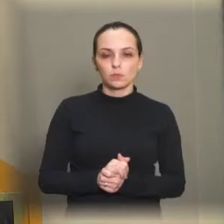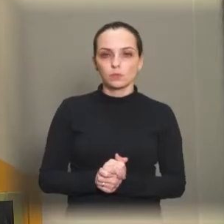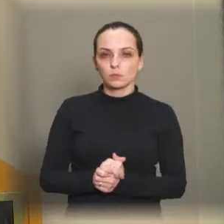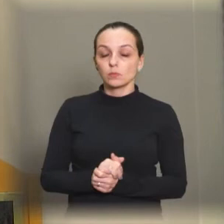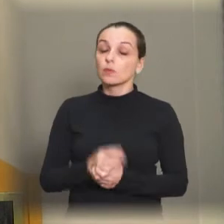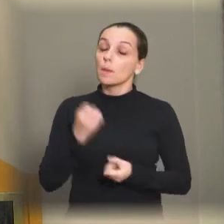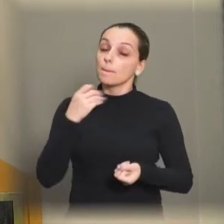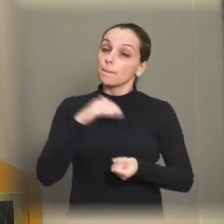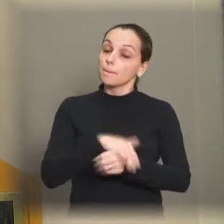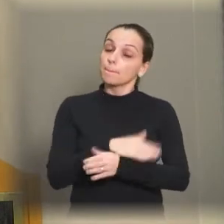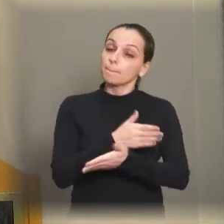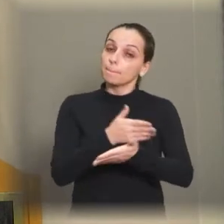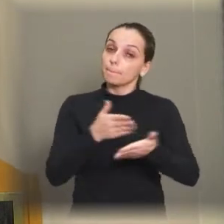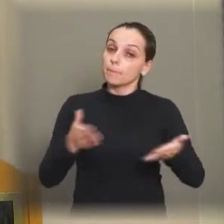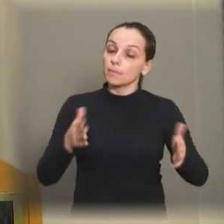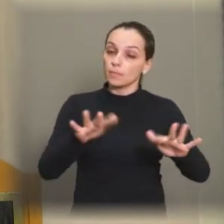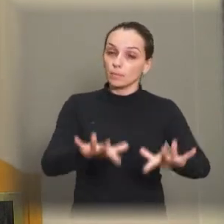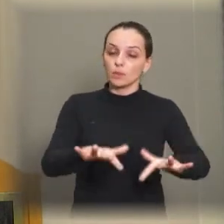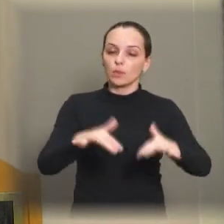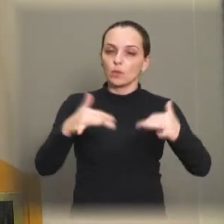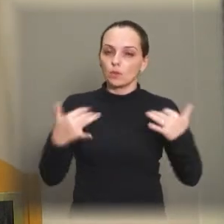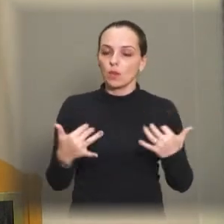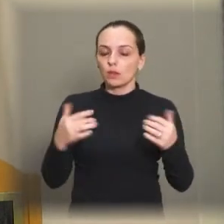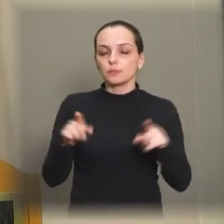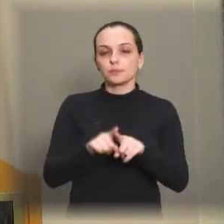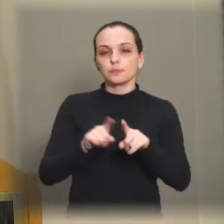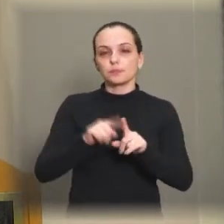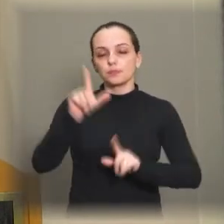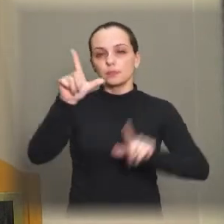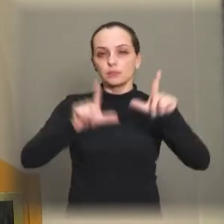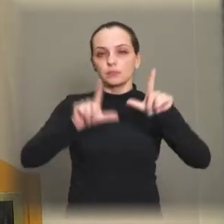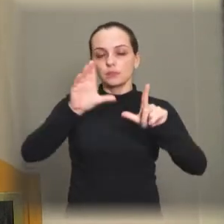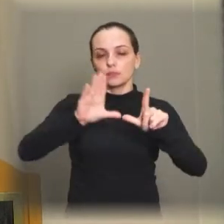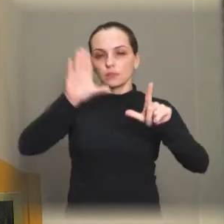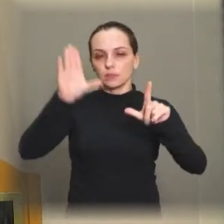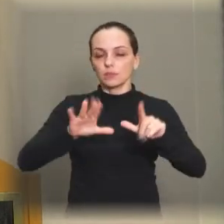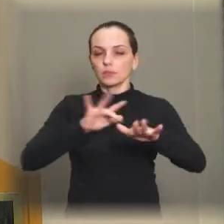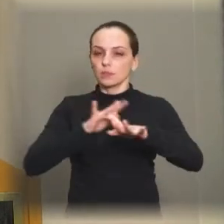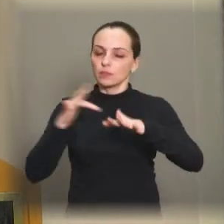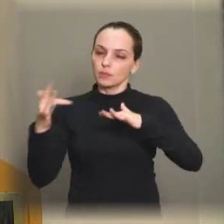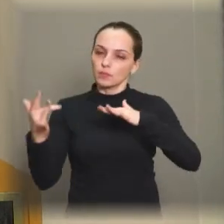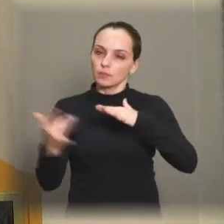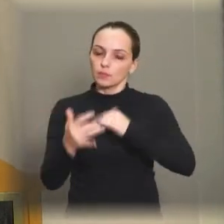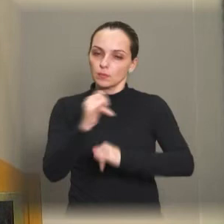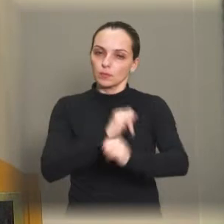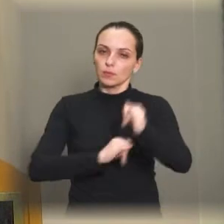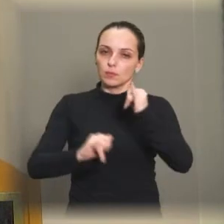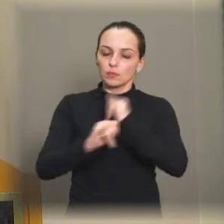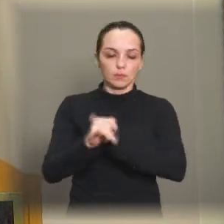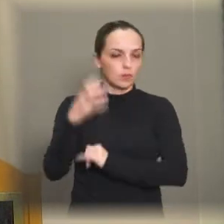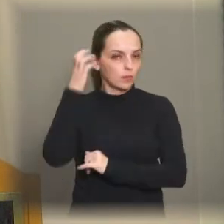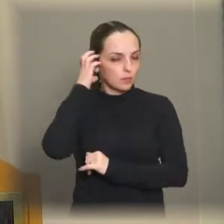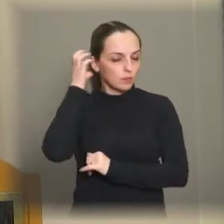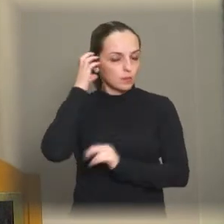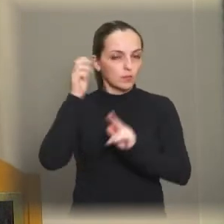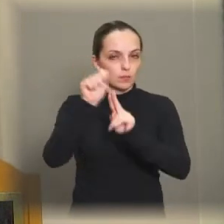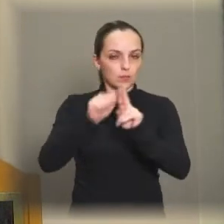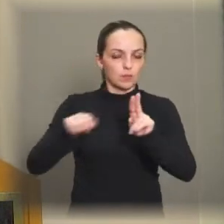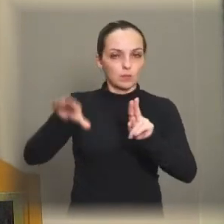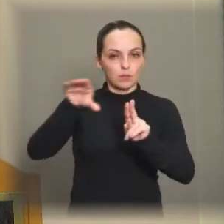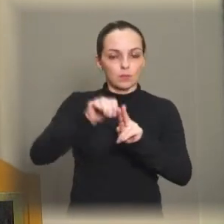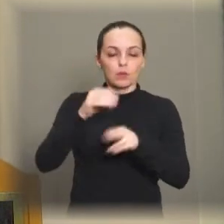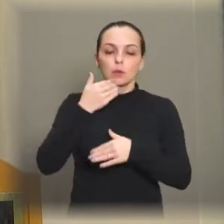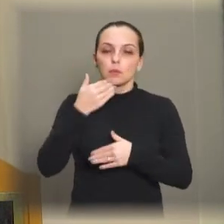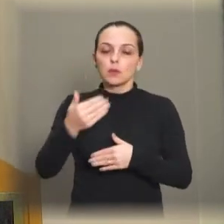Boa noite a todos presentes no plenário, também àqueles que nos acompanham pela internet, pela rádio Uniara. Vou pedir para o pessoal